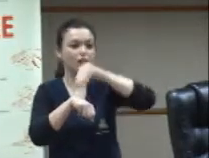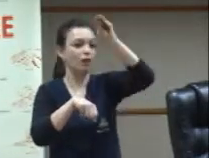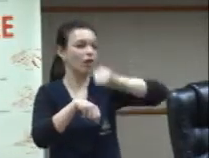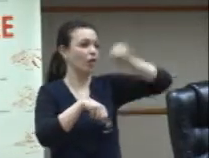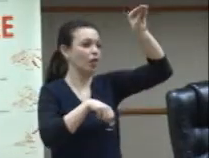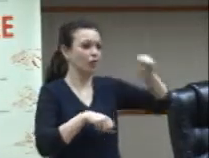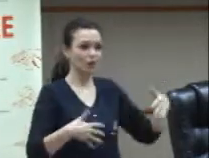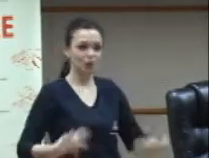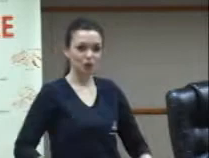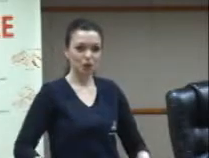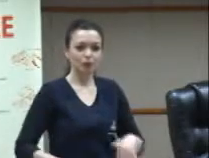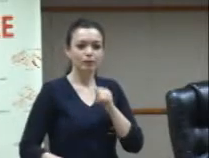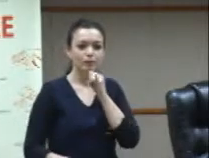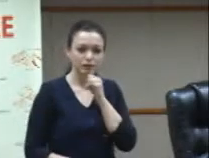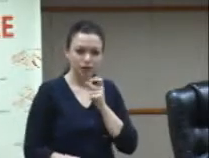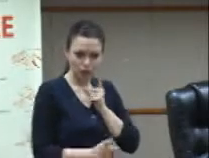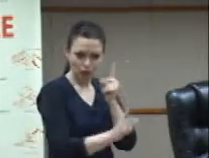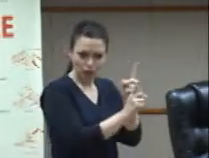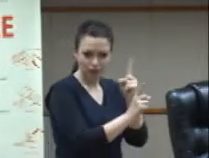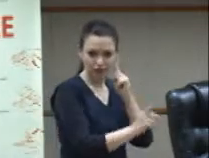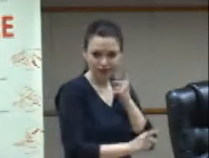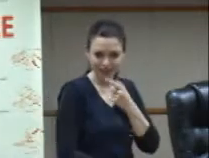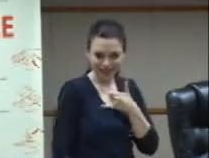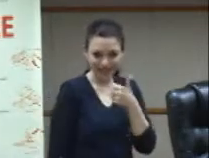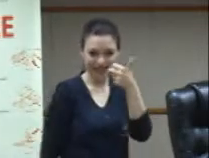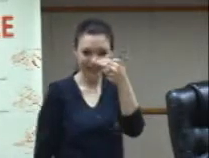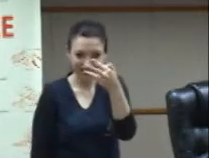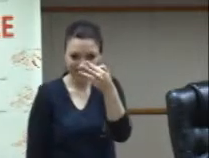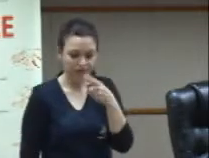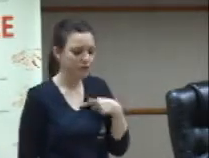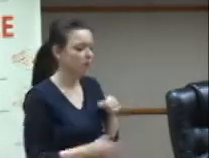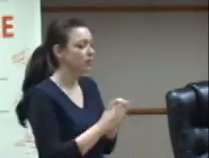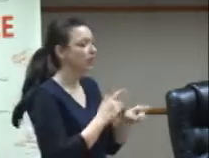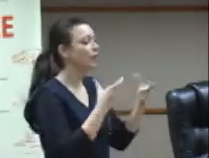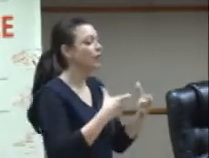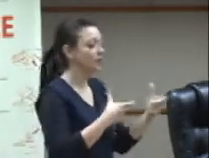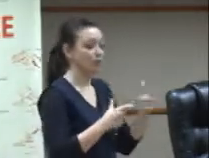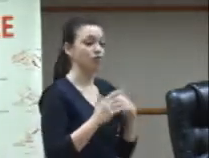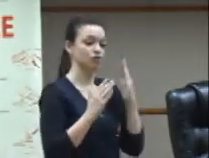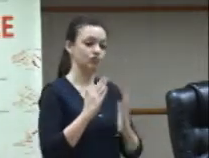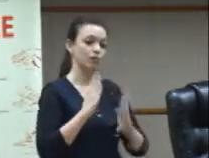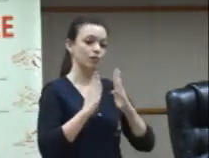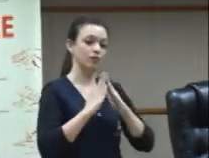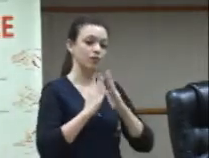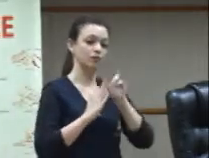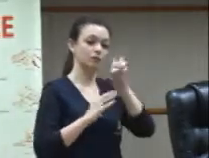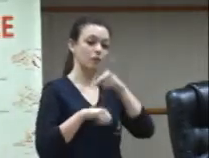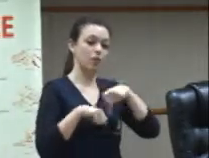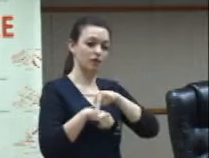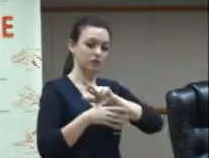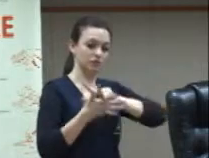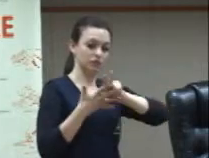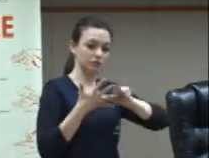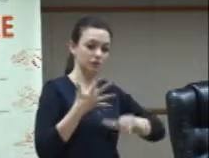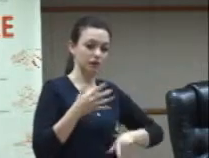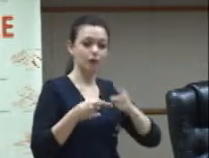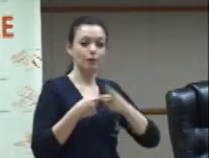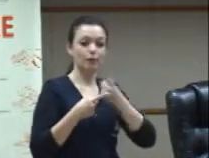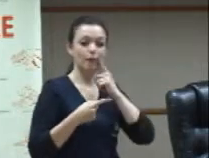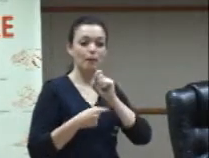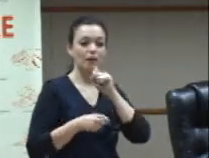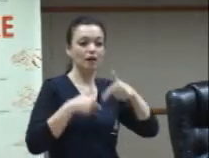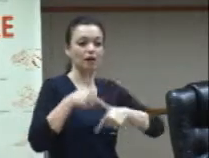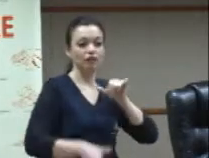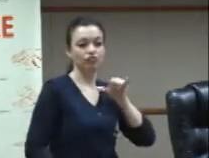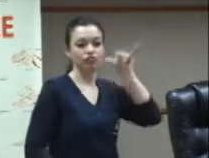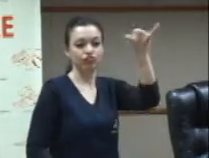anos ela já tinha morado em 5 países diferentes porque o pai dela era piloto da TAM e cada país é uma